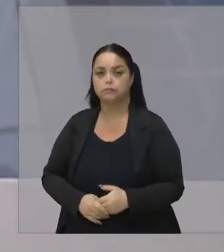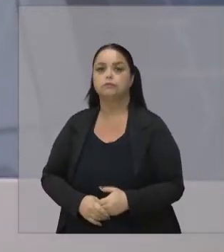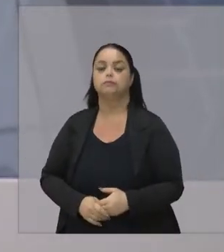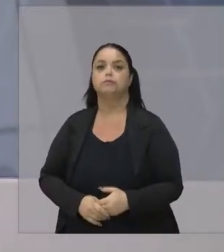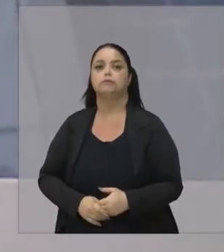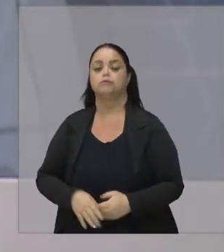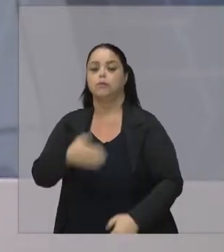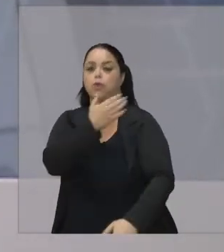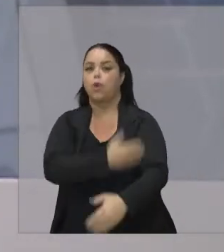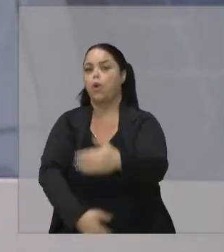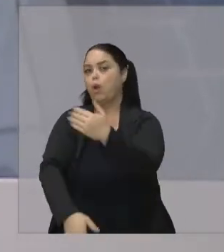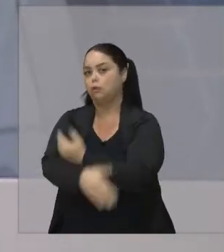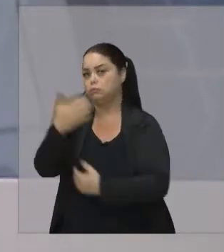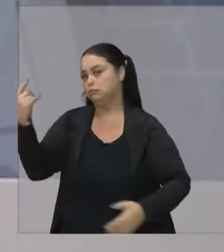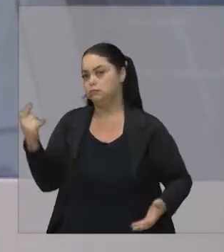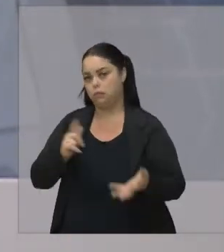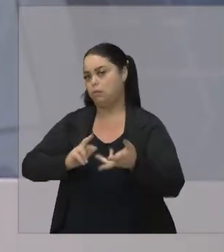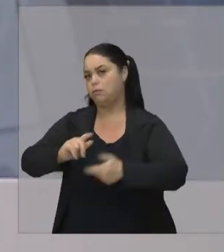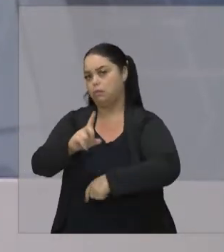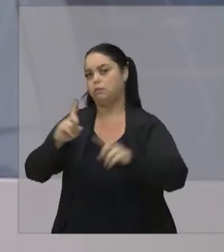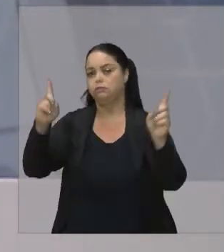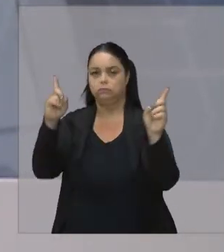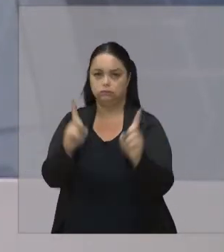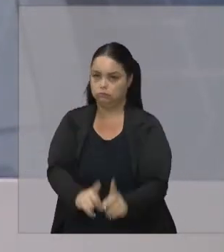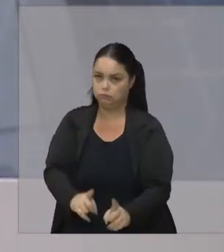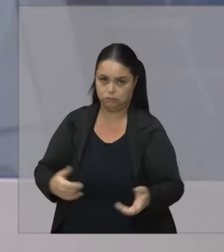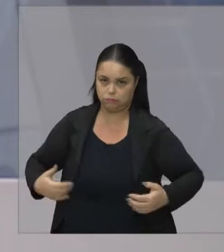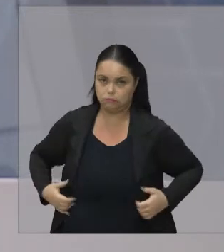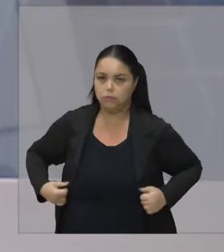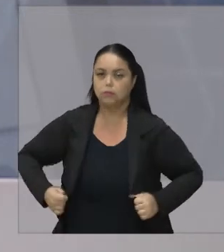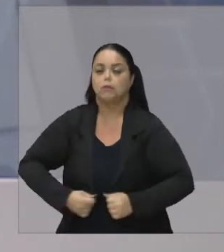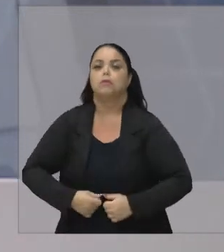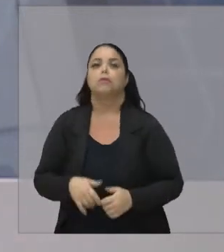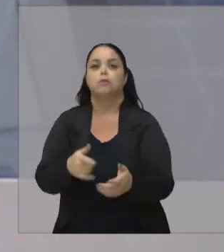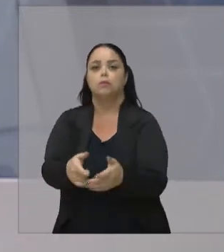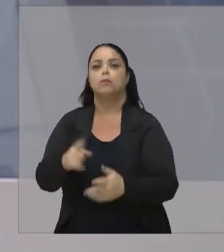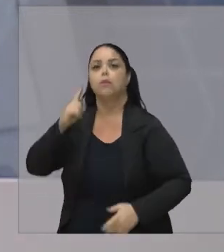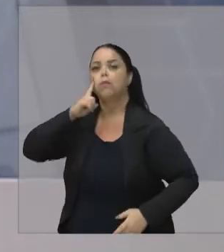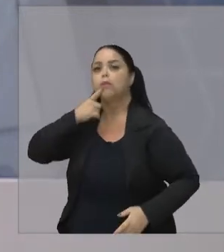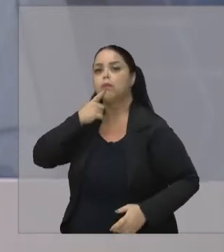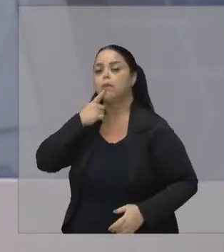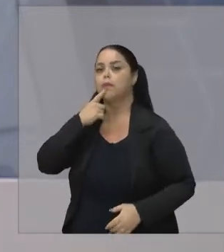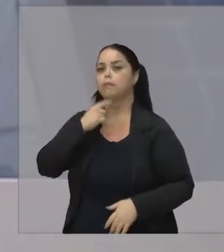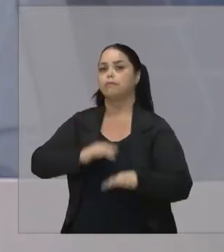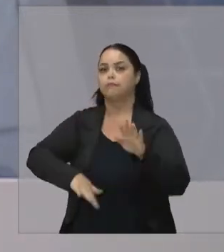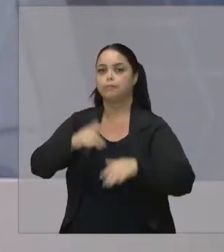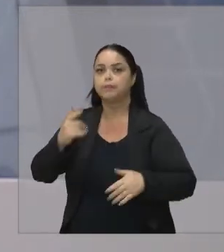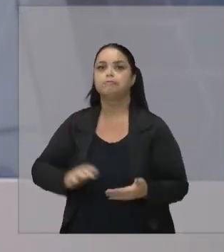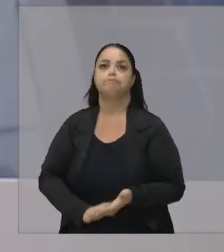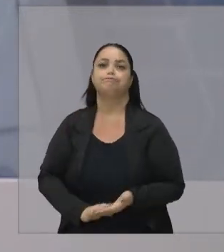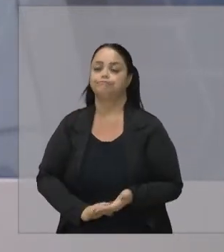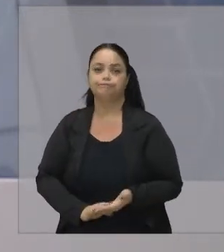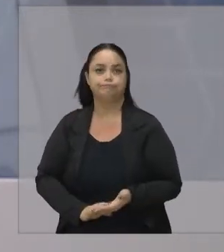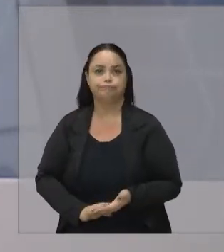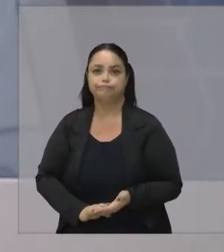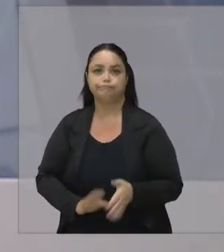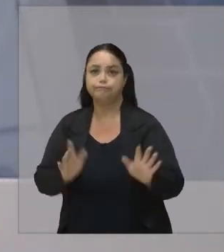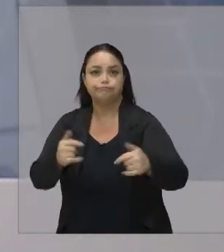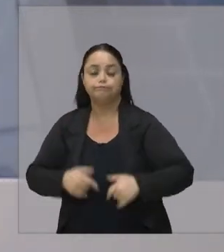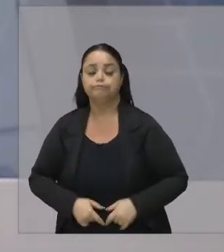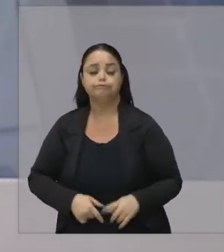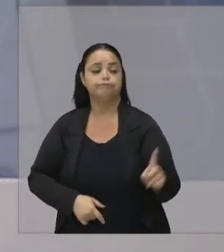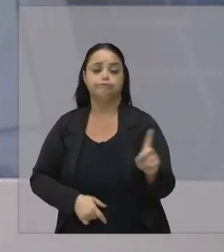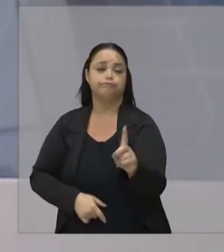amputados Ou outros tipos De deficiências O surdo Muitas vezes A gente